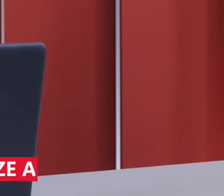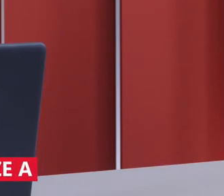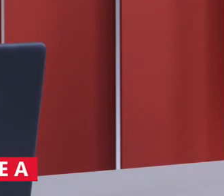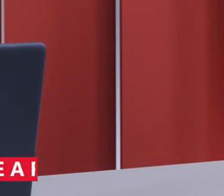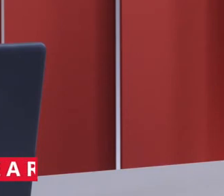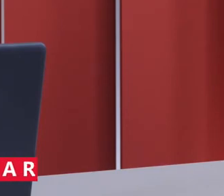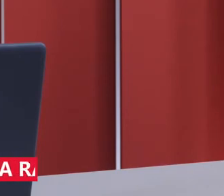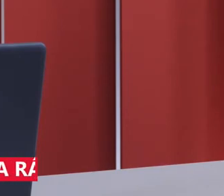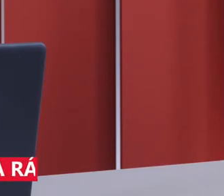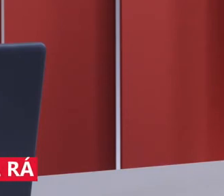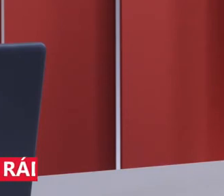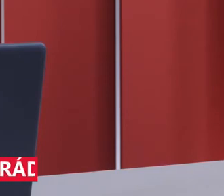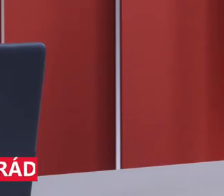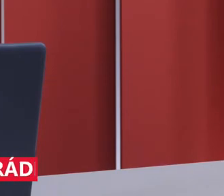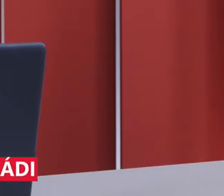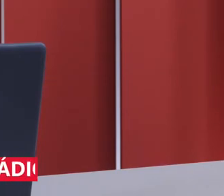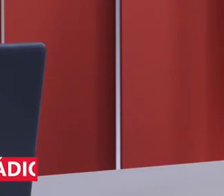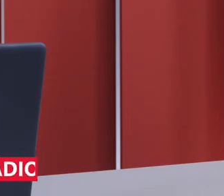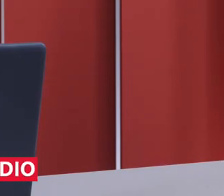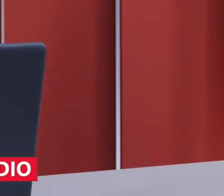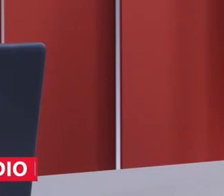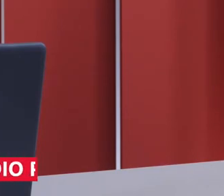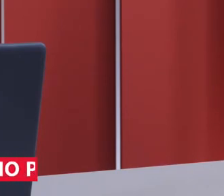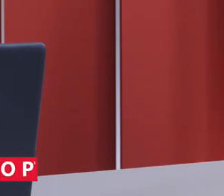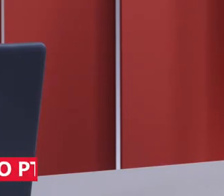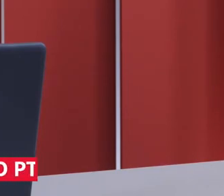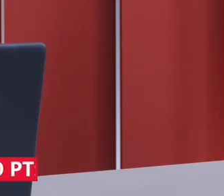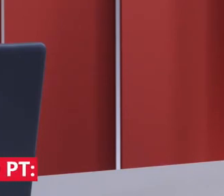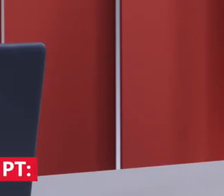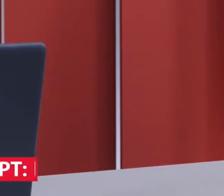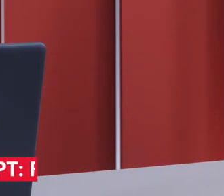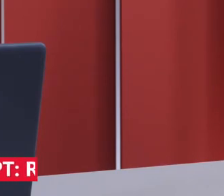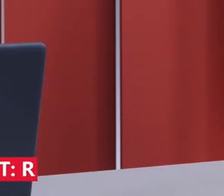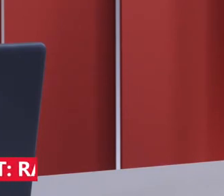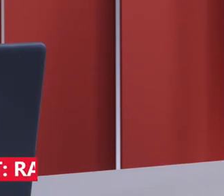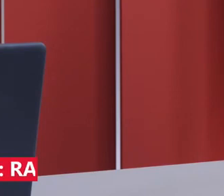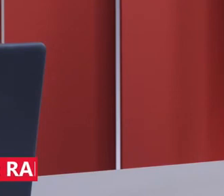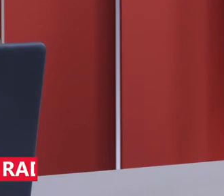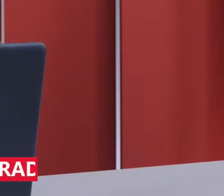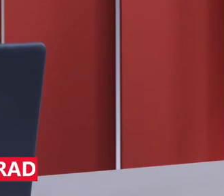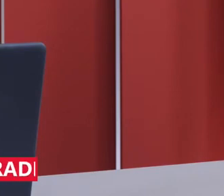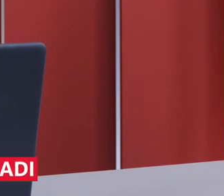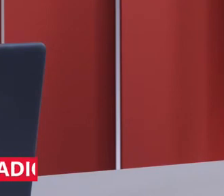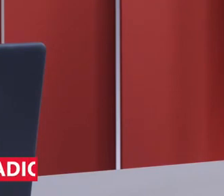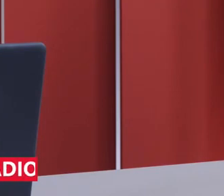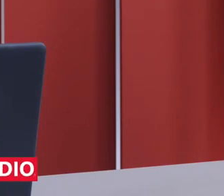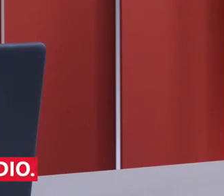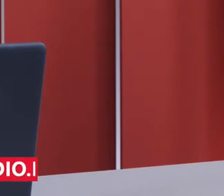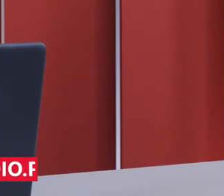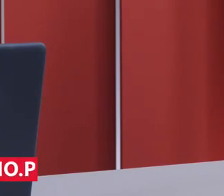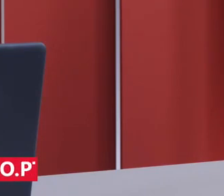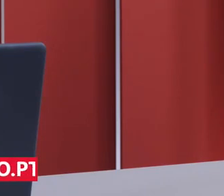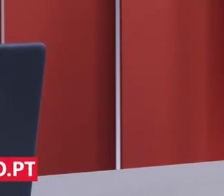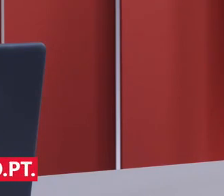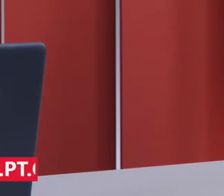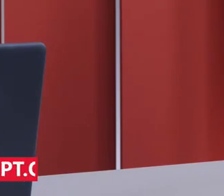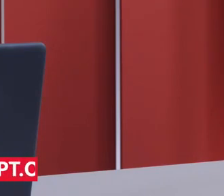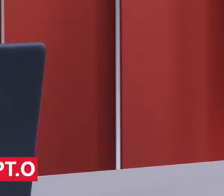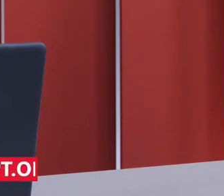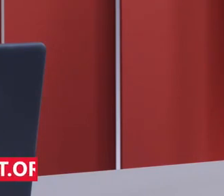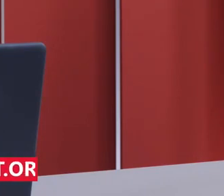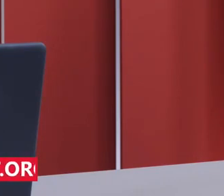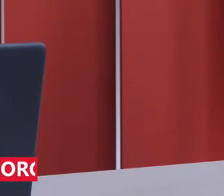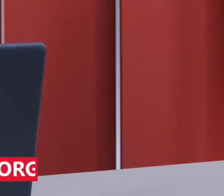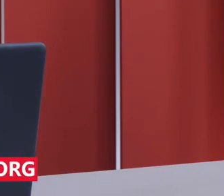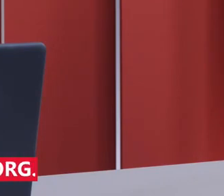companheirada. Se o Google não faz, a gente faz. Com certeza. José Val, estou